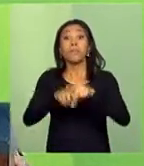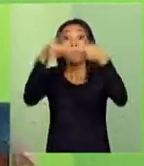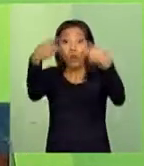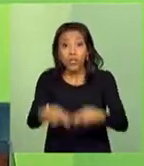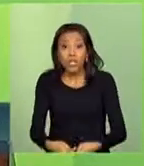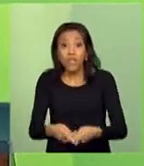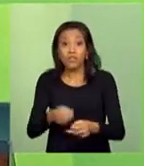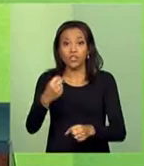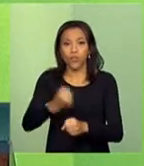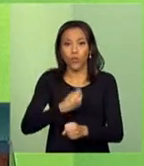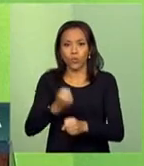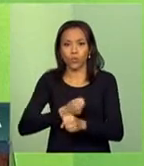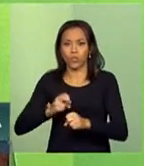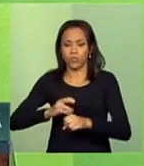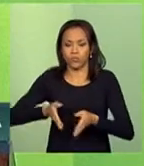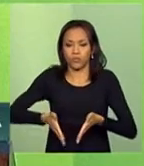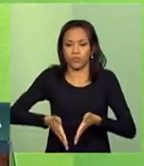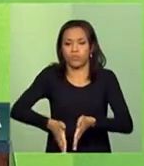e ferrovias.